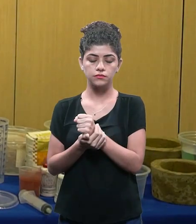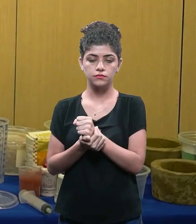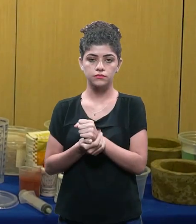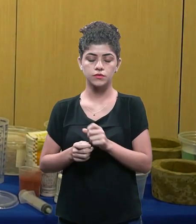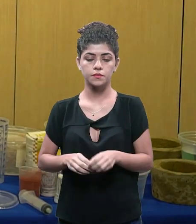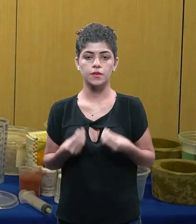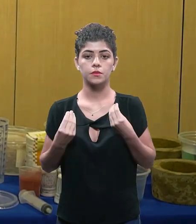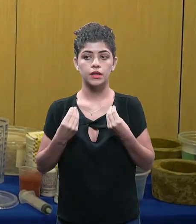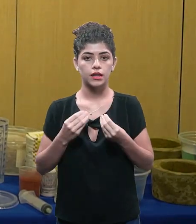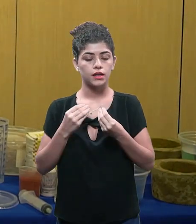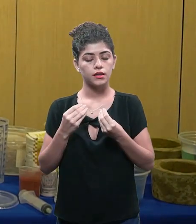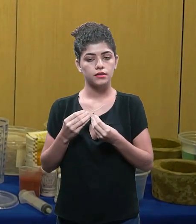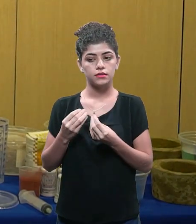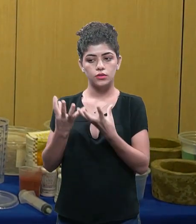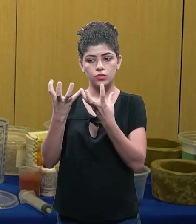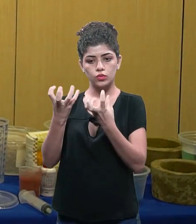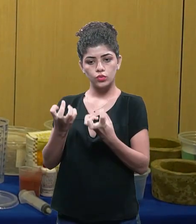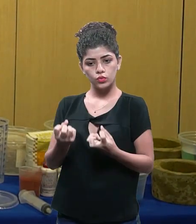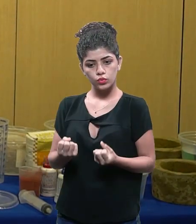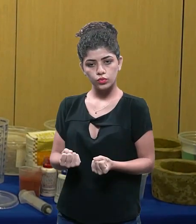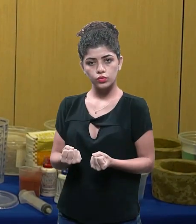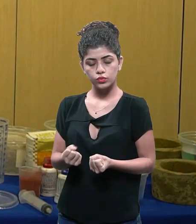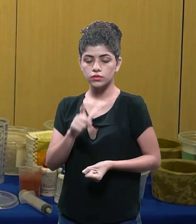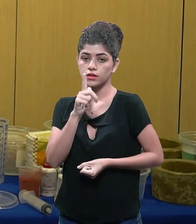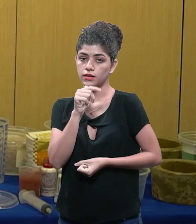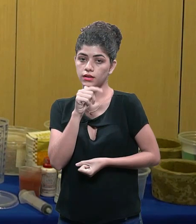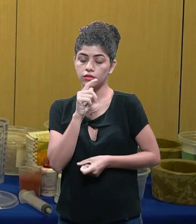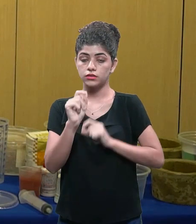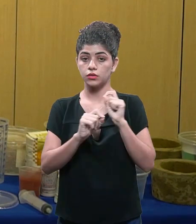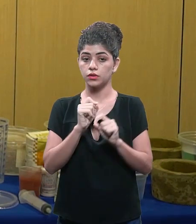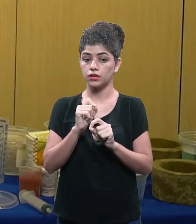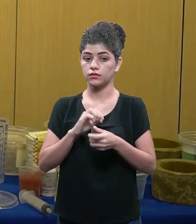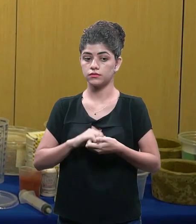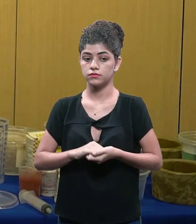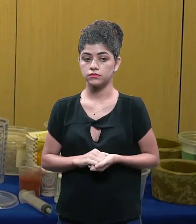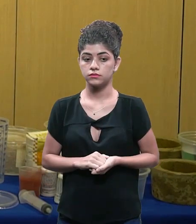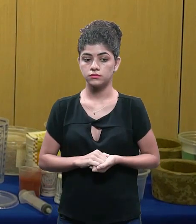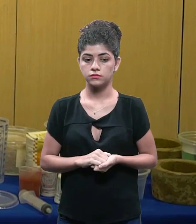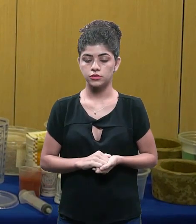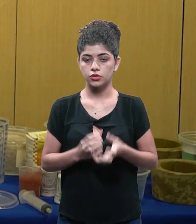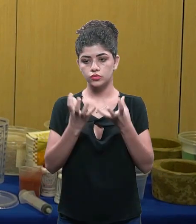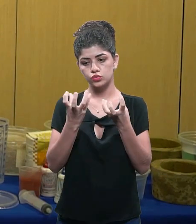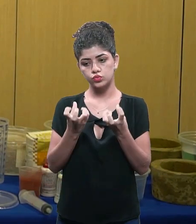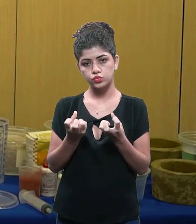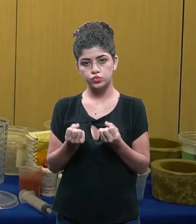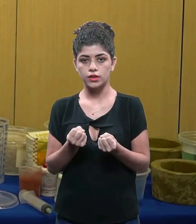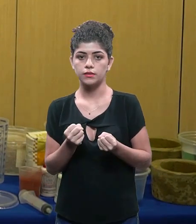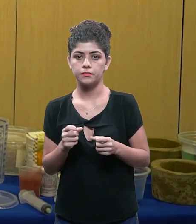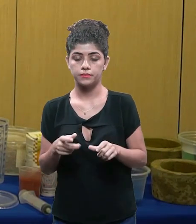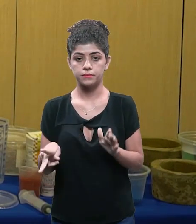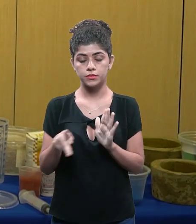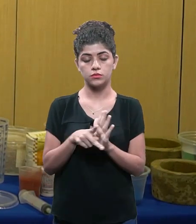princípio básico científico para que para que a madeira absorva a água e não pegue essa água e